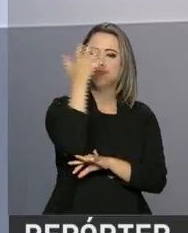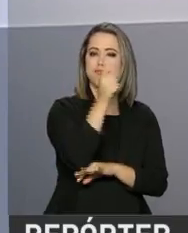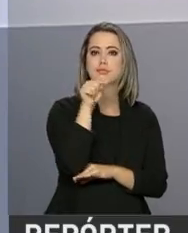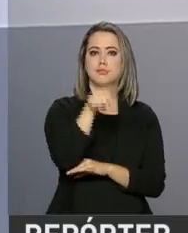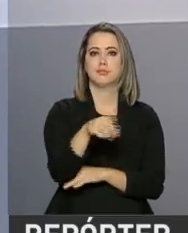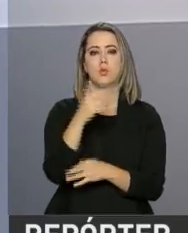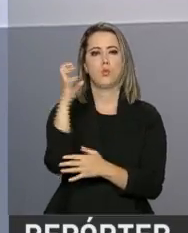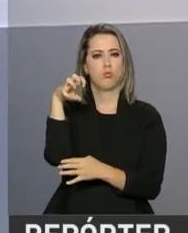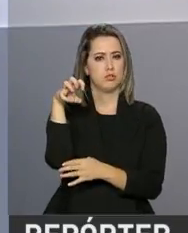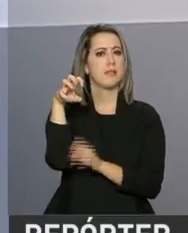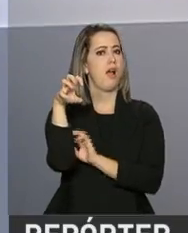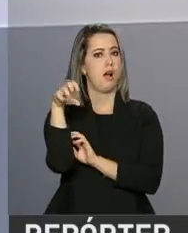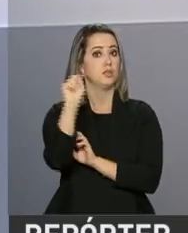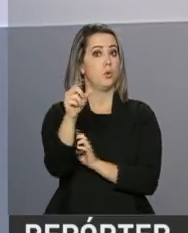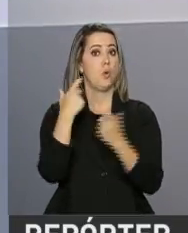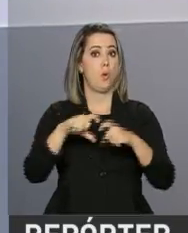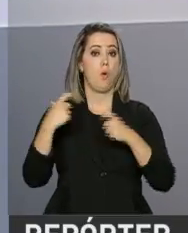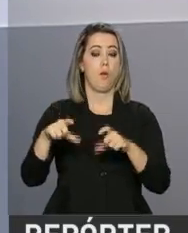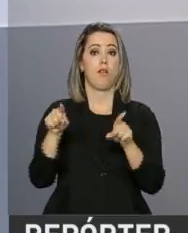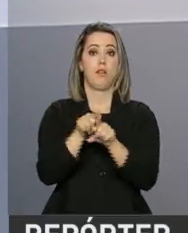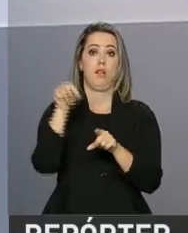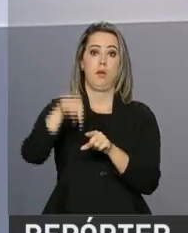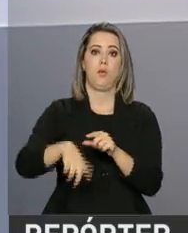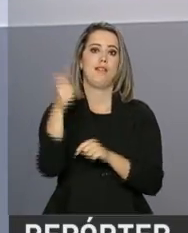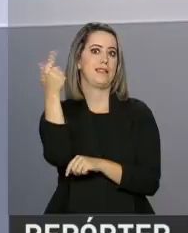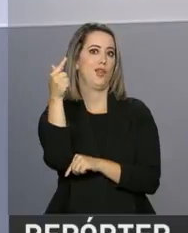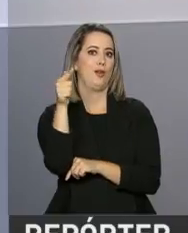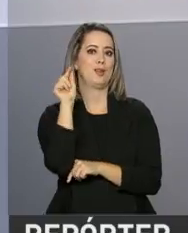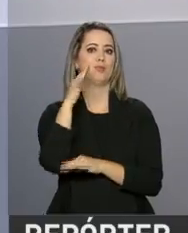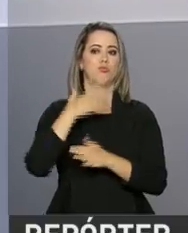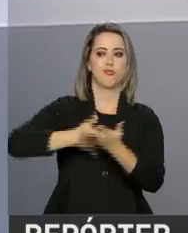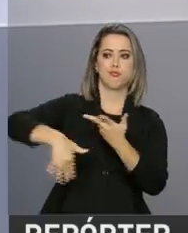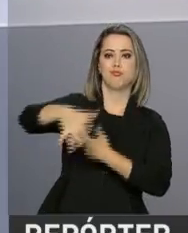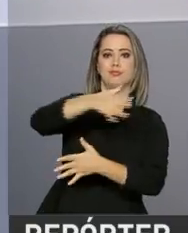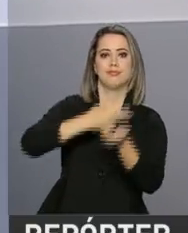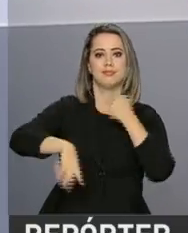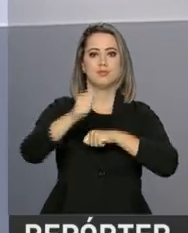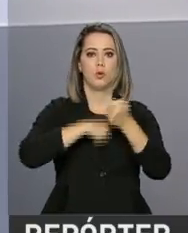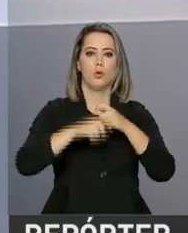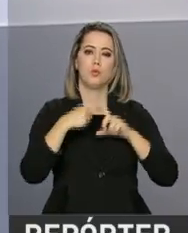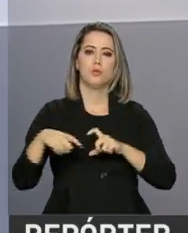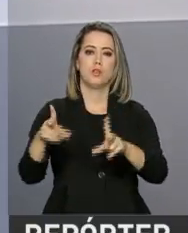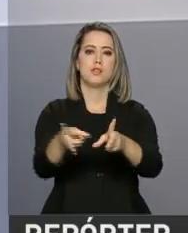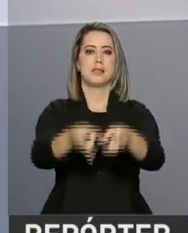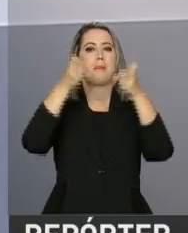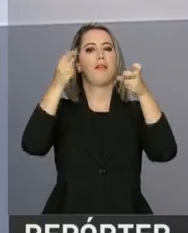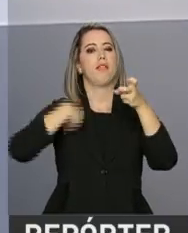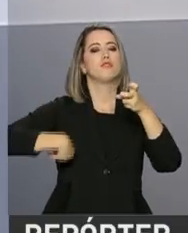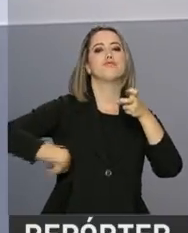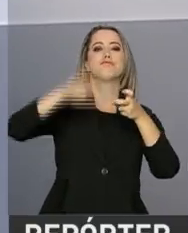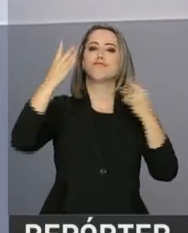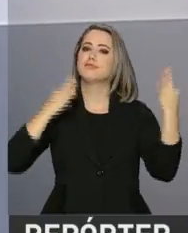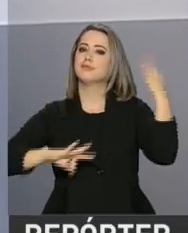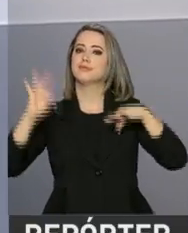reserva de cerrado, o Parque Nacional da Chapada dos Veadeiros, em Goiás, movimenta a economia da região. E a expectativa é que o